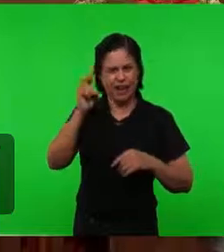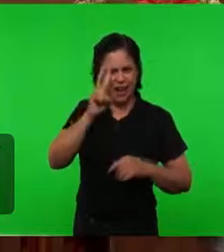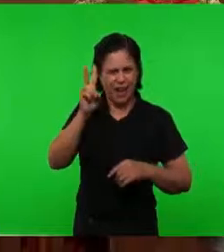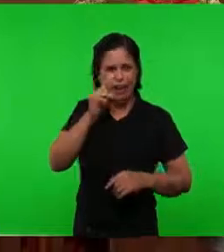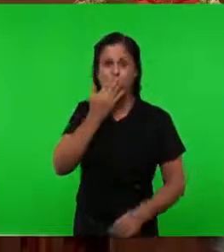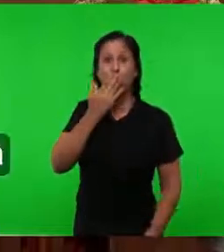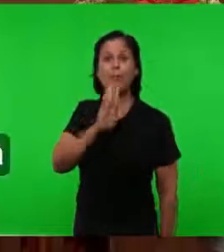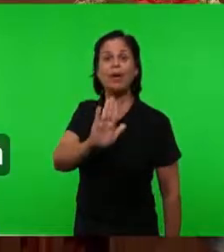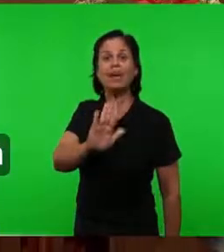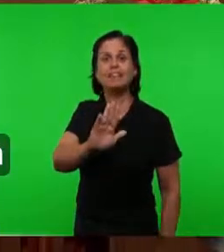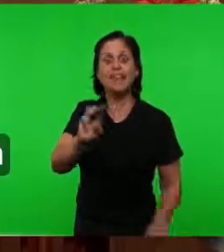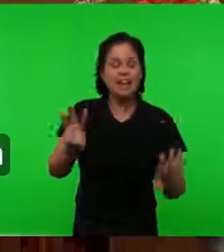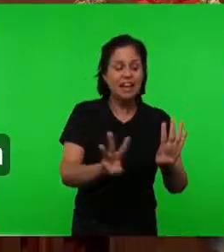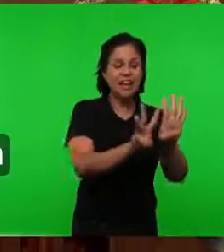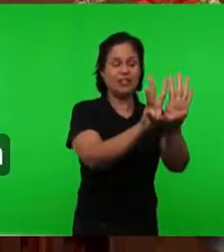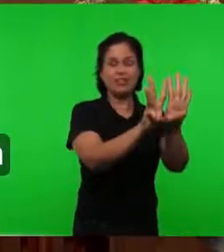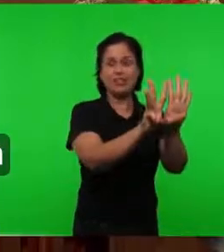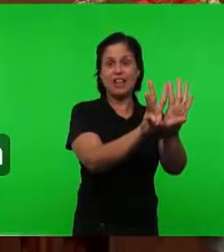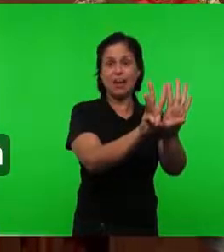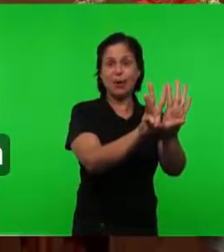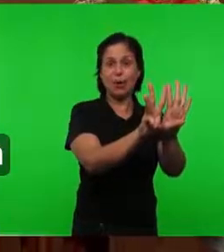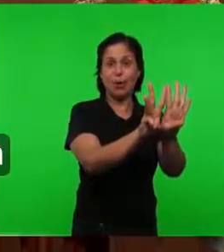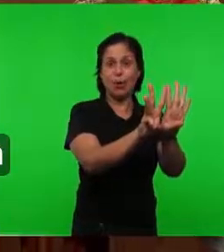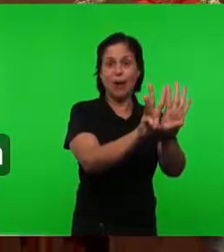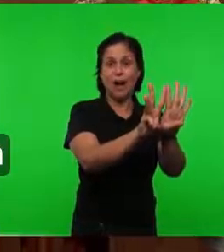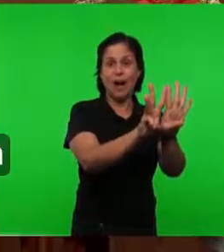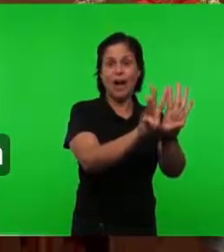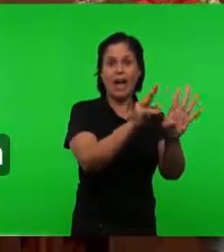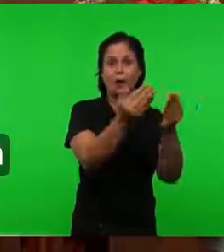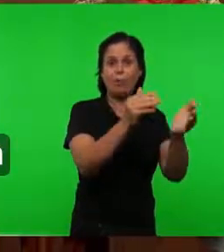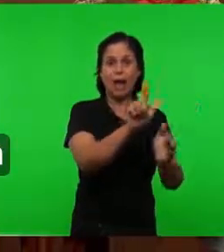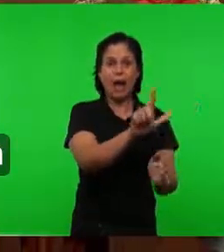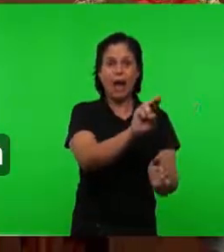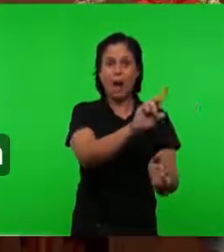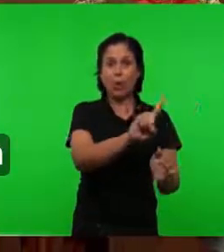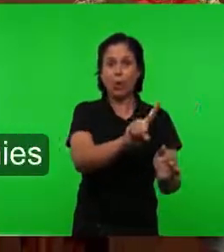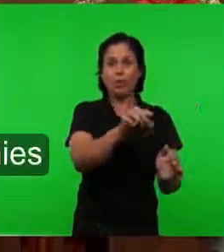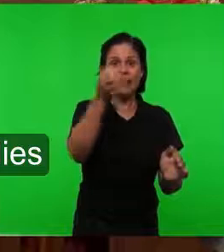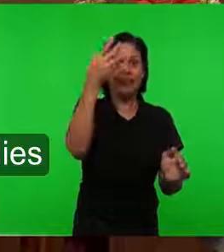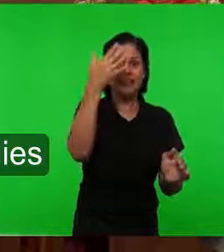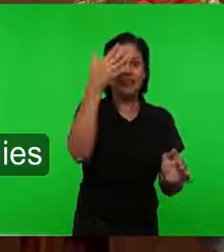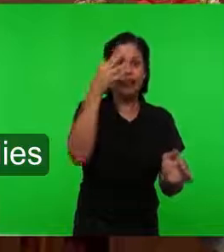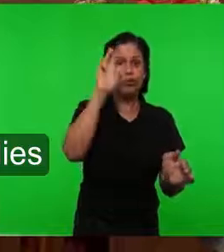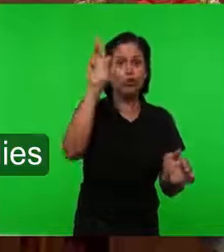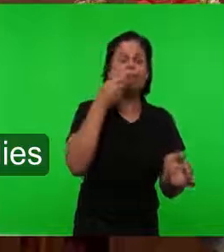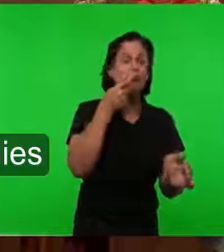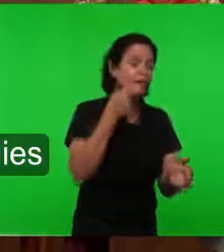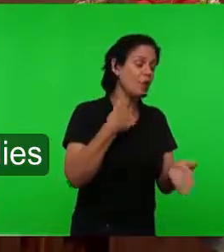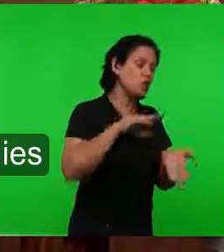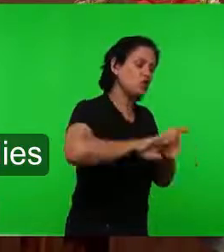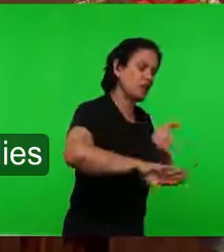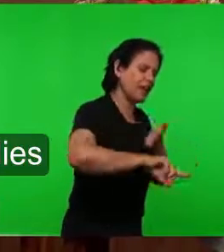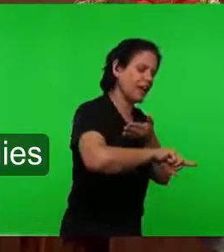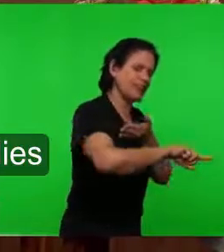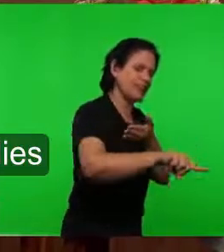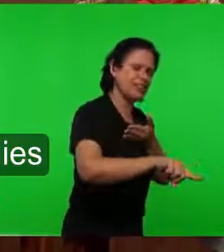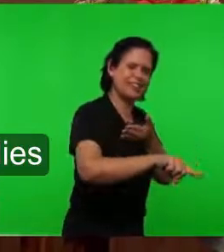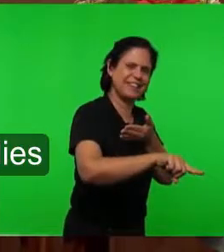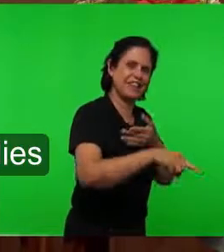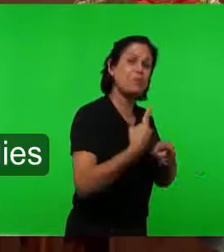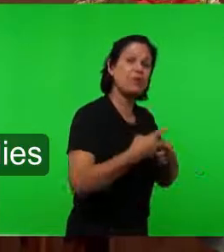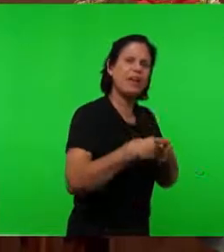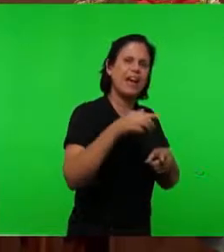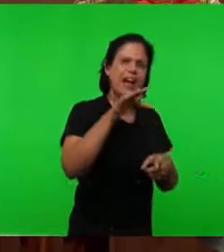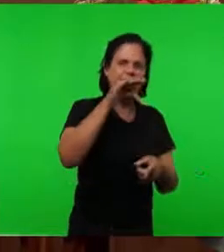O castiçal De luz Eu vou tirar A revelação Quando a revelação Sai Sai porque a fé